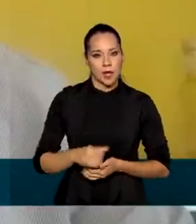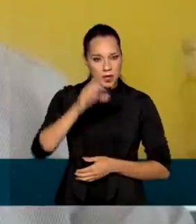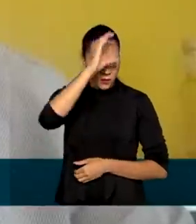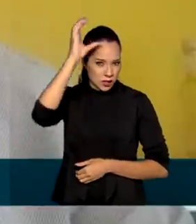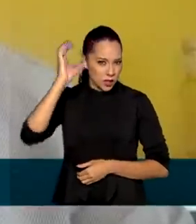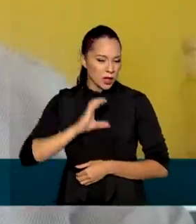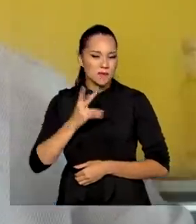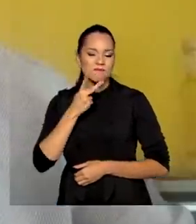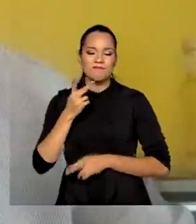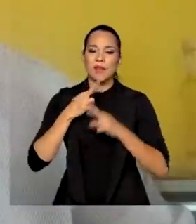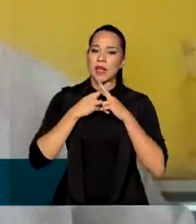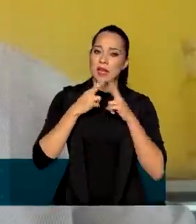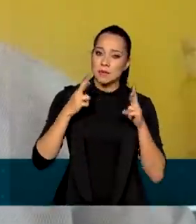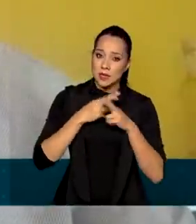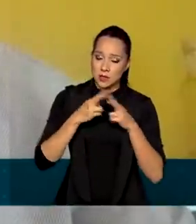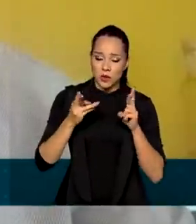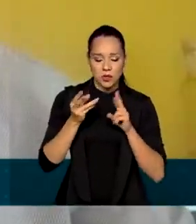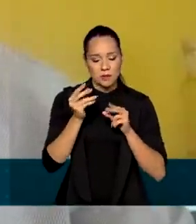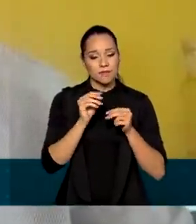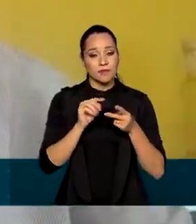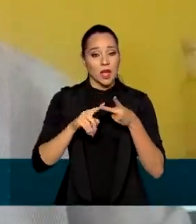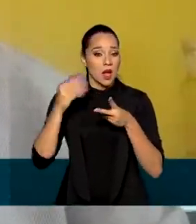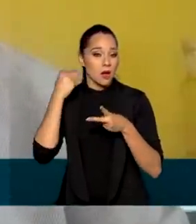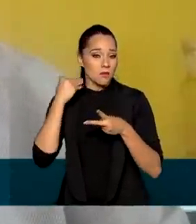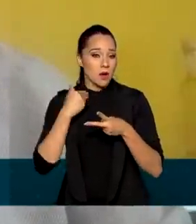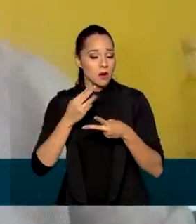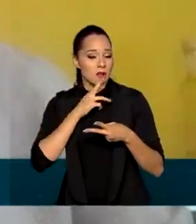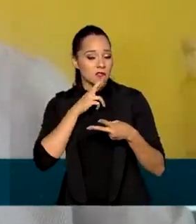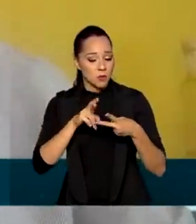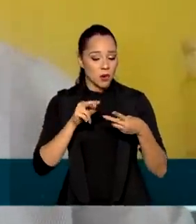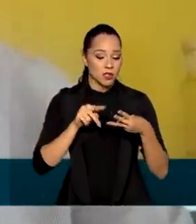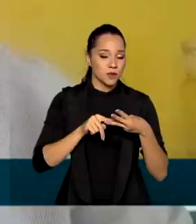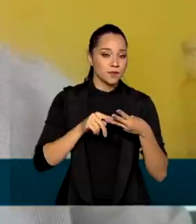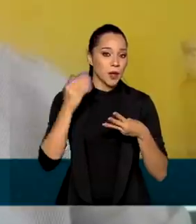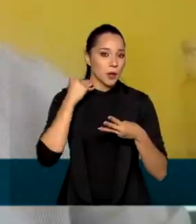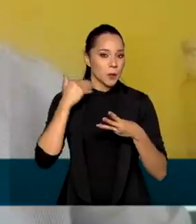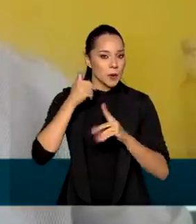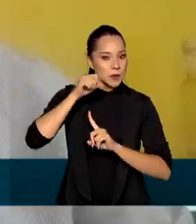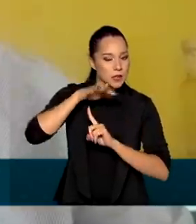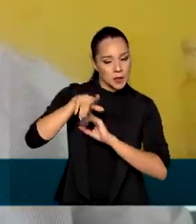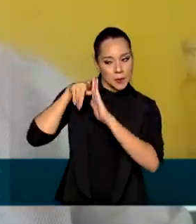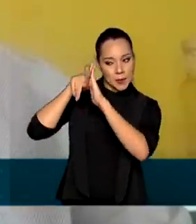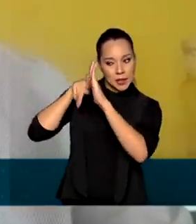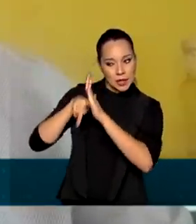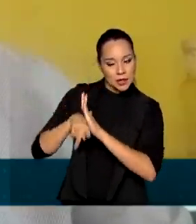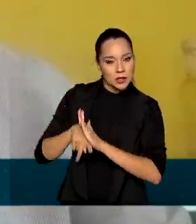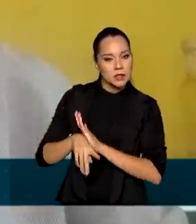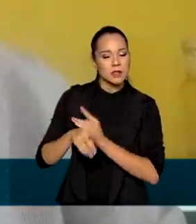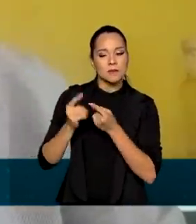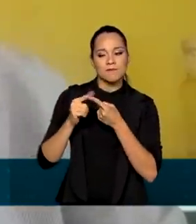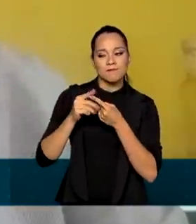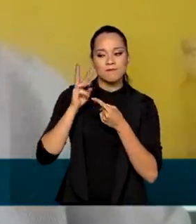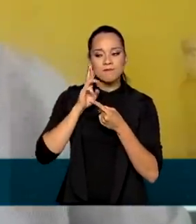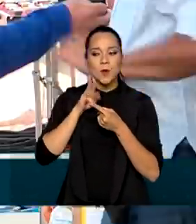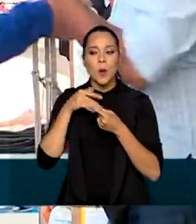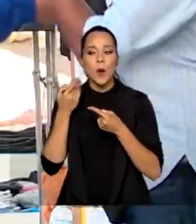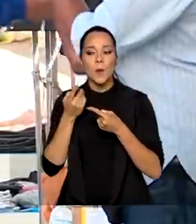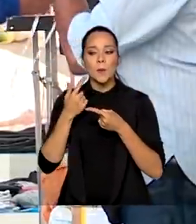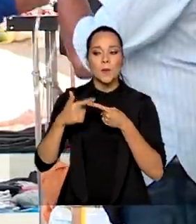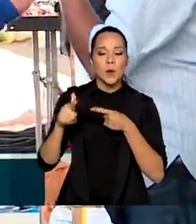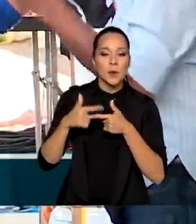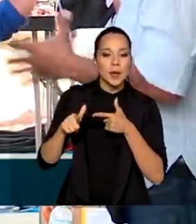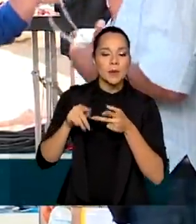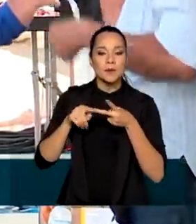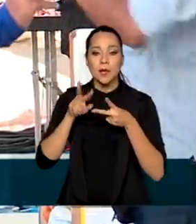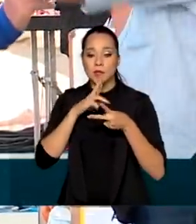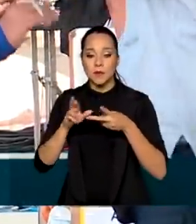registram aqui as reclamações, os bancos respondem e o Banco Central analisa a pergunta, o problema e a resposta. O